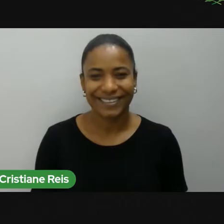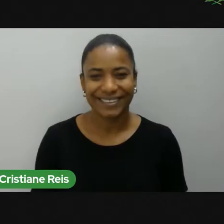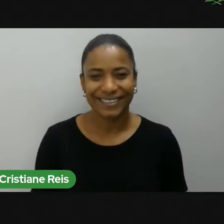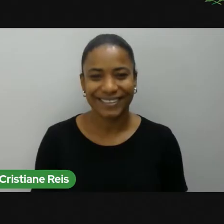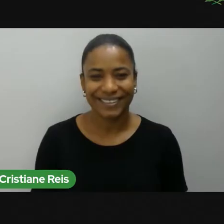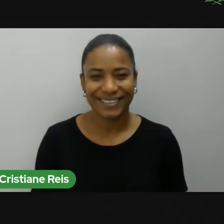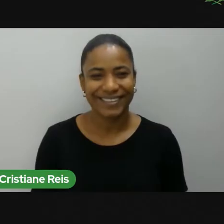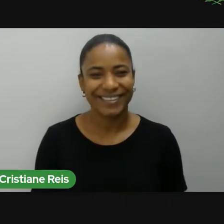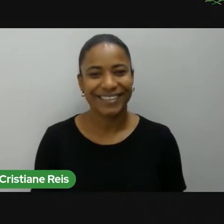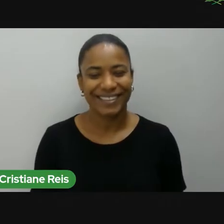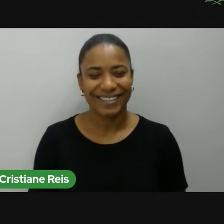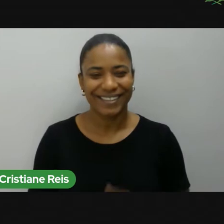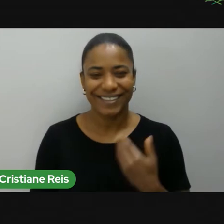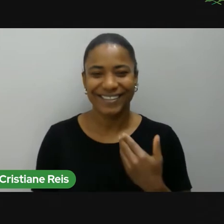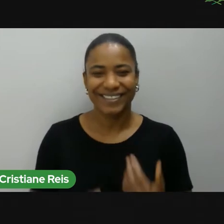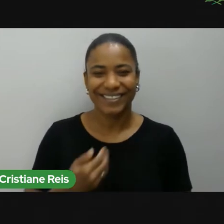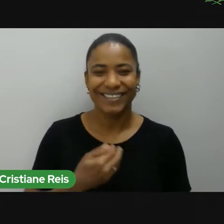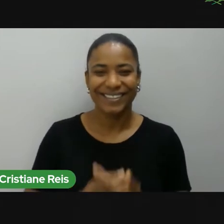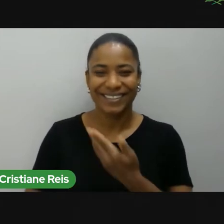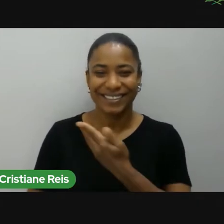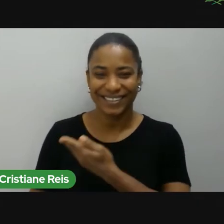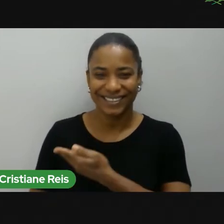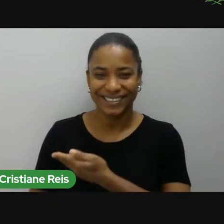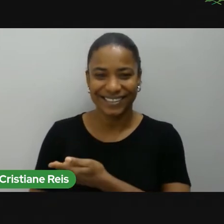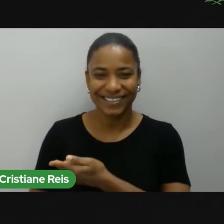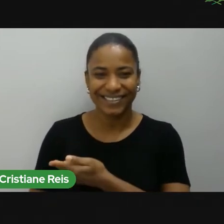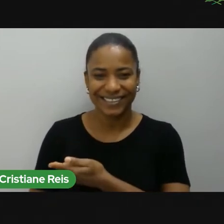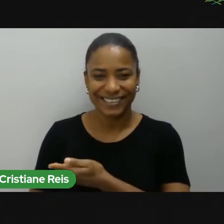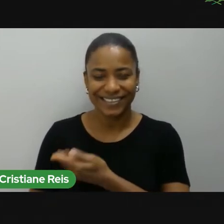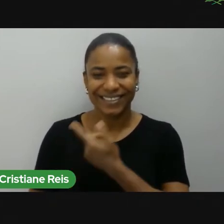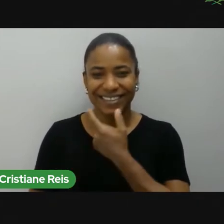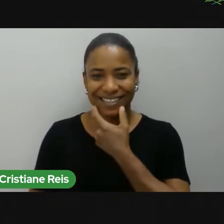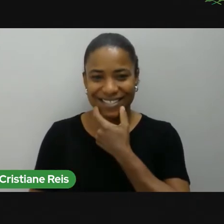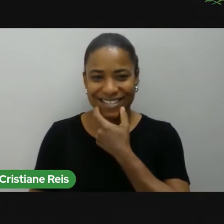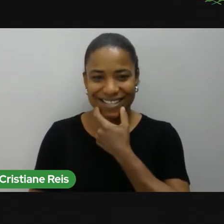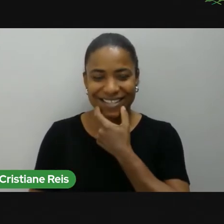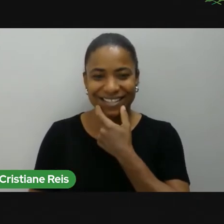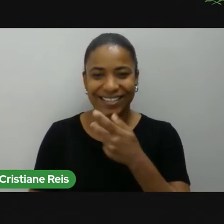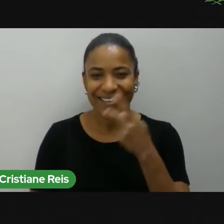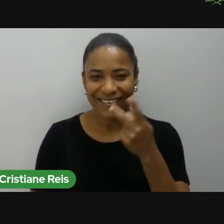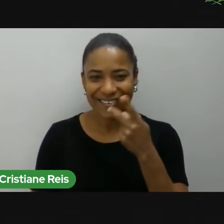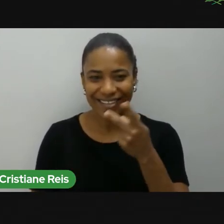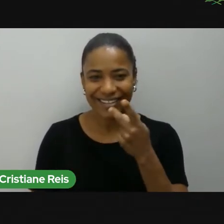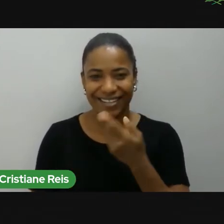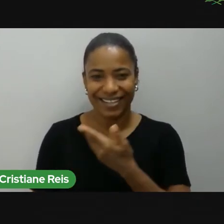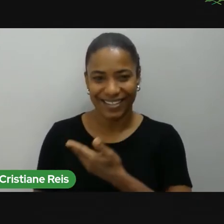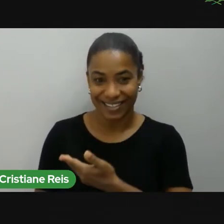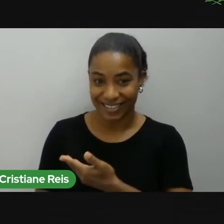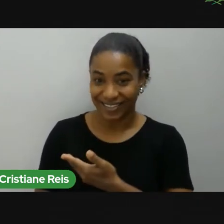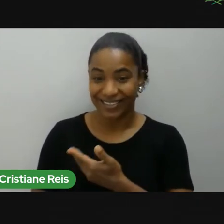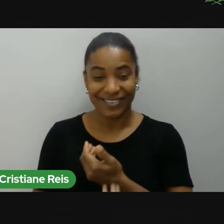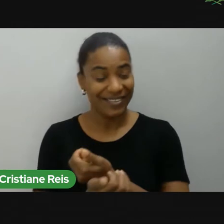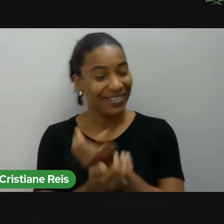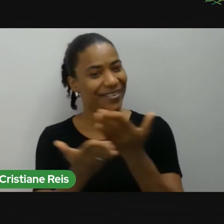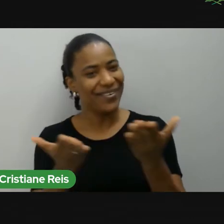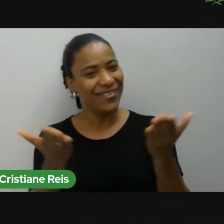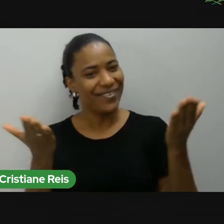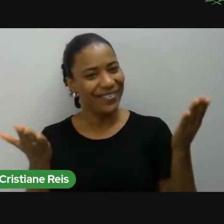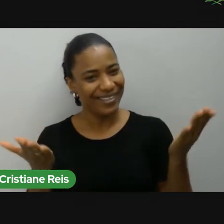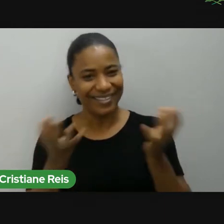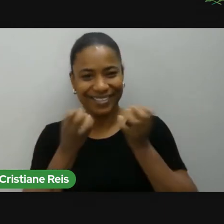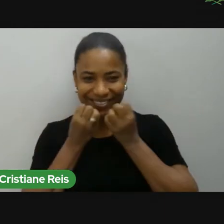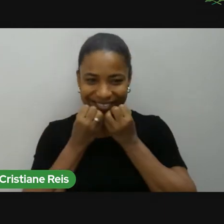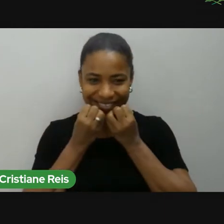Olá, todo mundo. Como estão vocês, estudantes? Olá, como vocês estão?